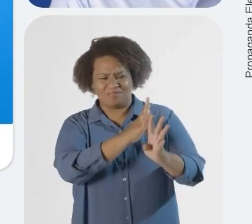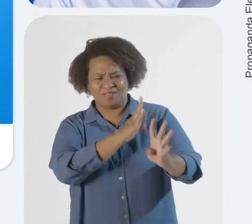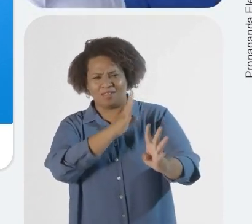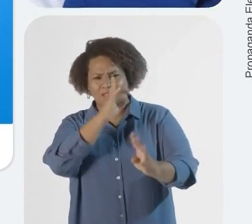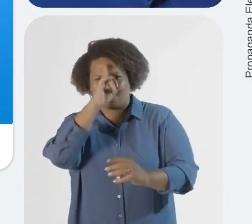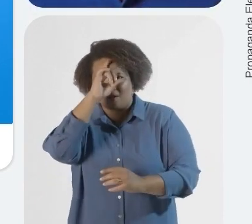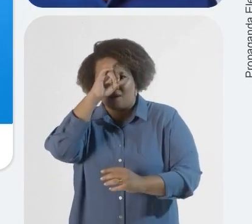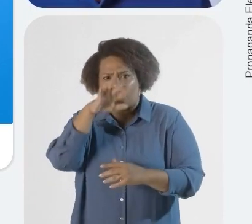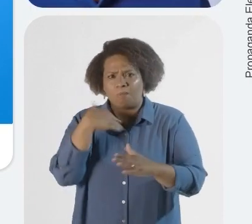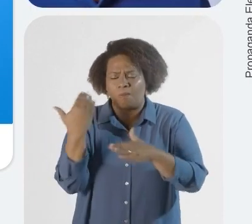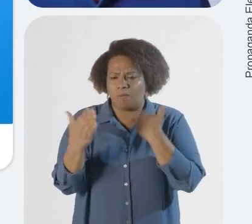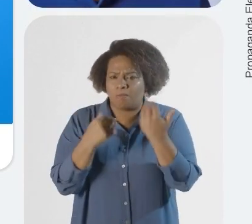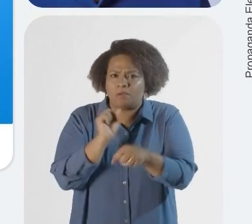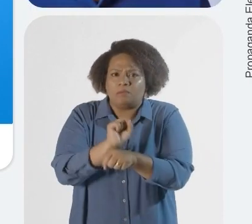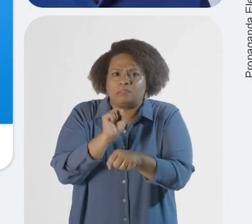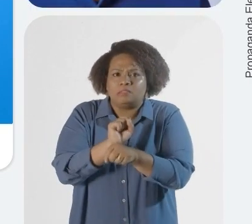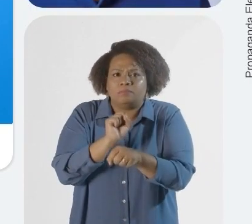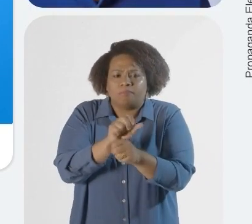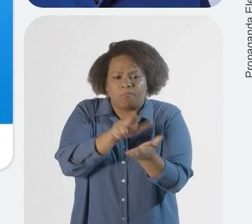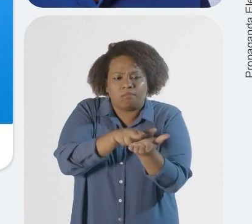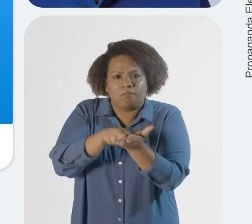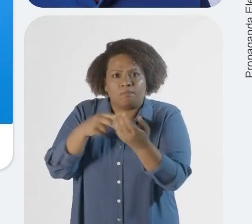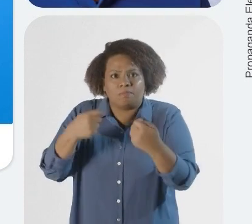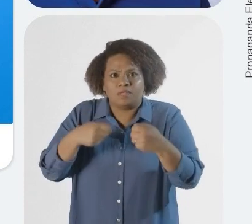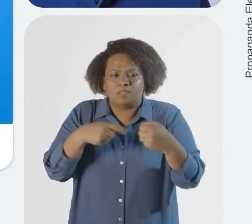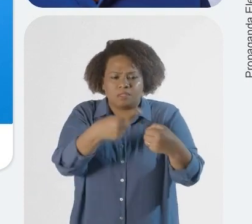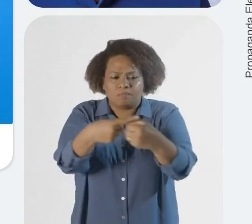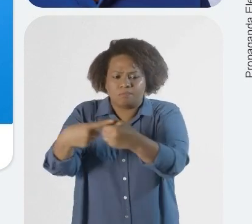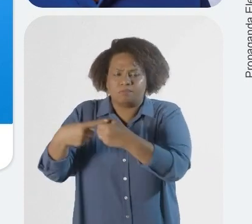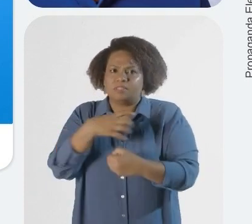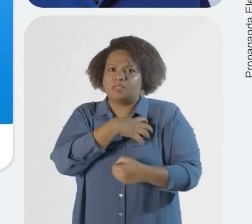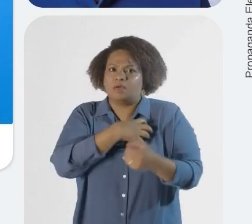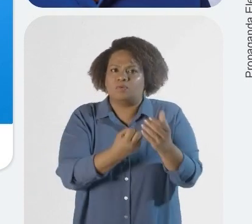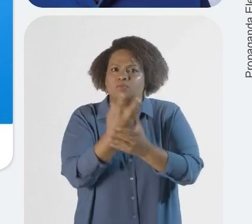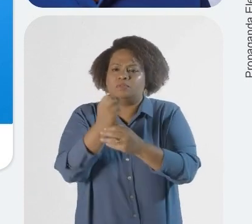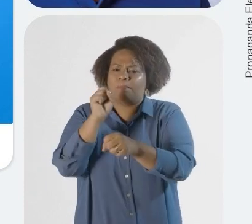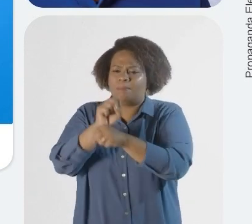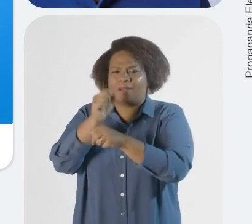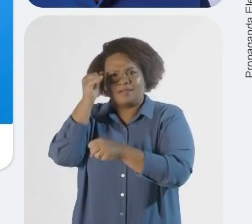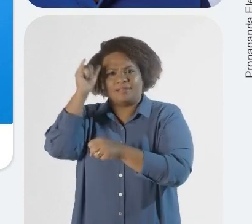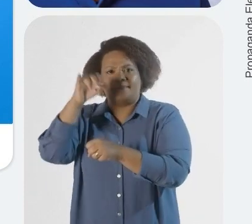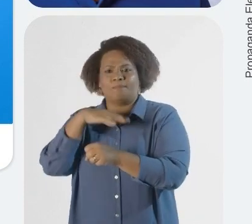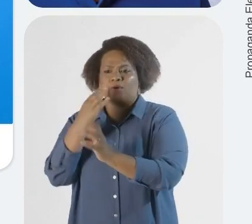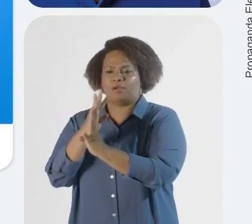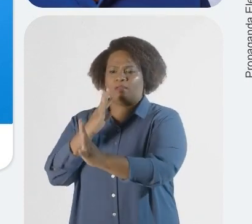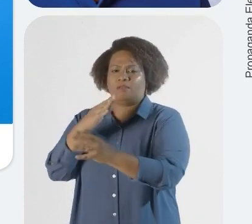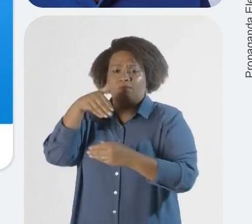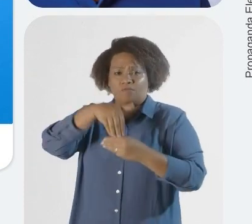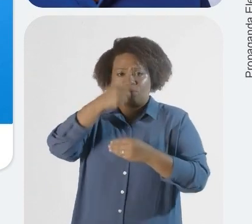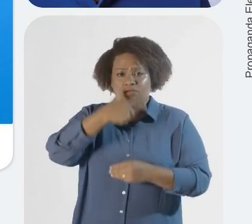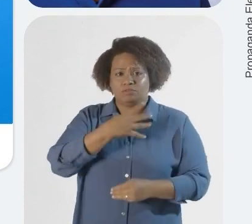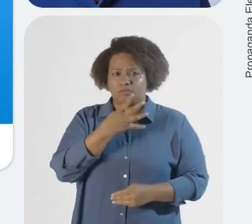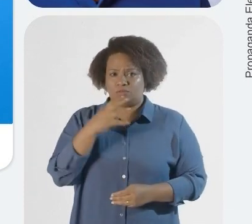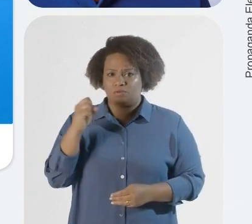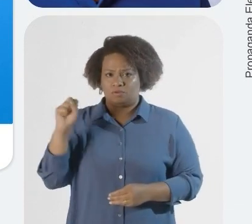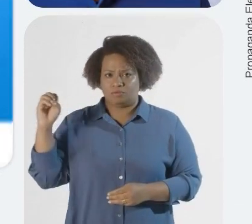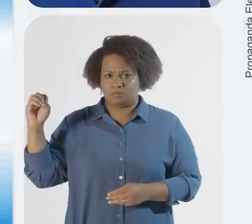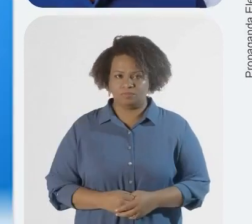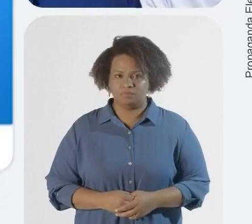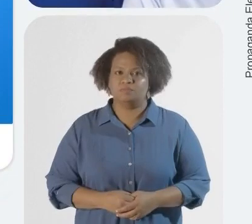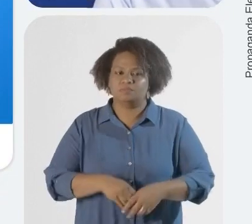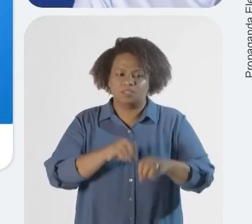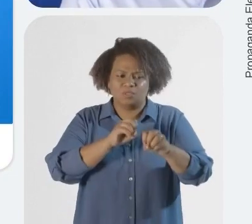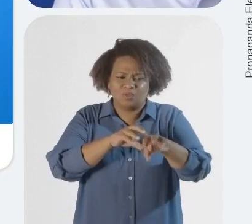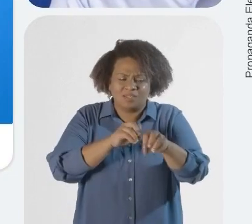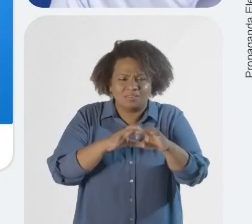morrendo à espera da regulação. Precisamos interiorizar a saúde para que as pessoas parem de morrer nas filas. Vote 4, 4, 800.